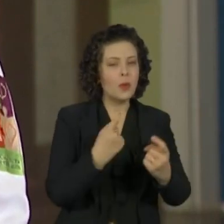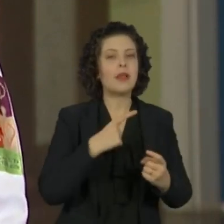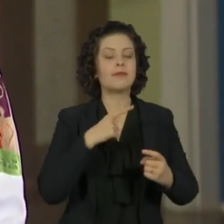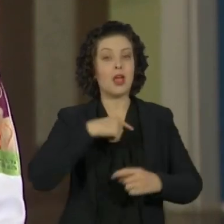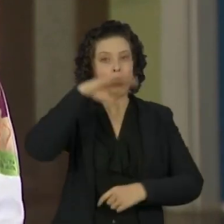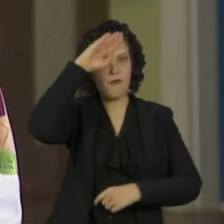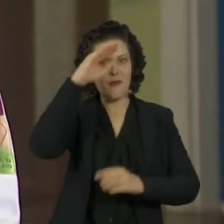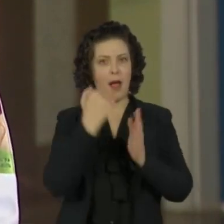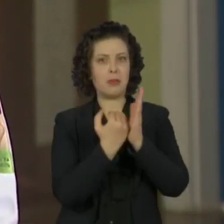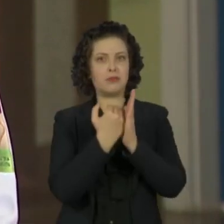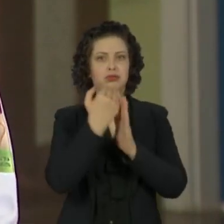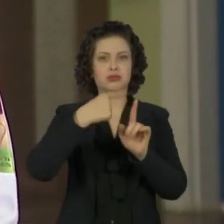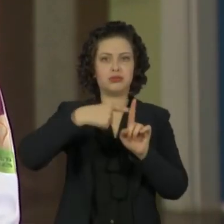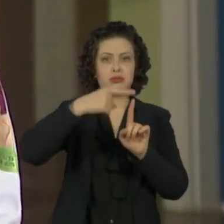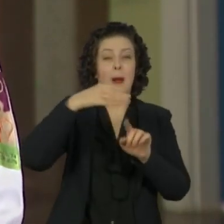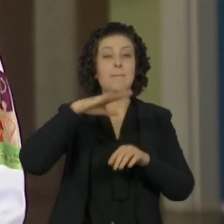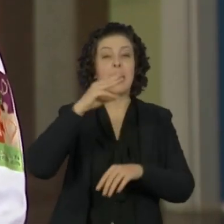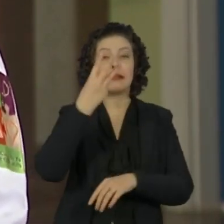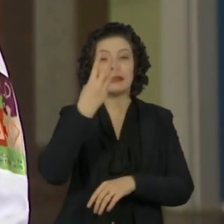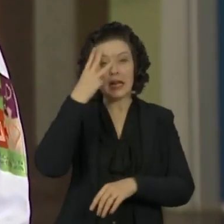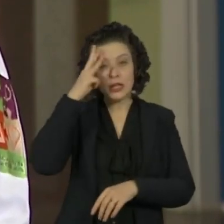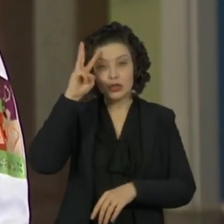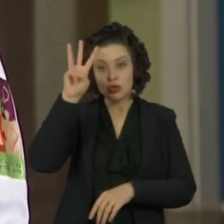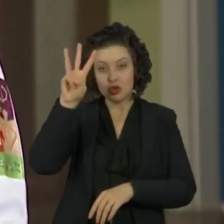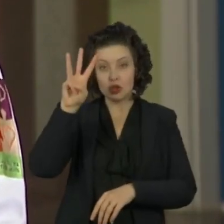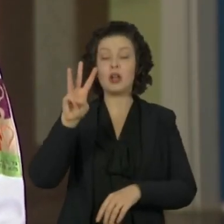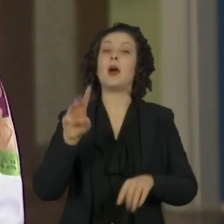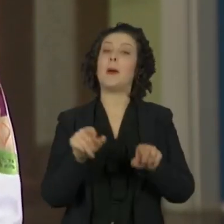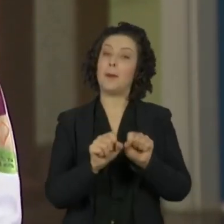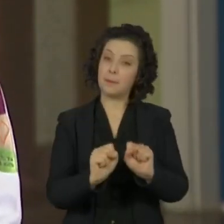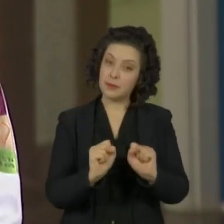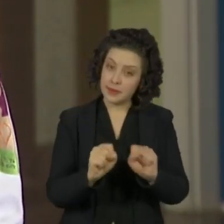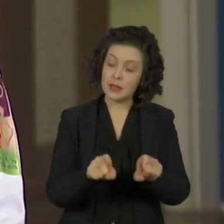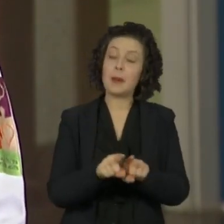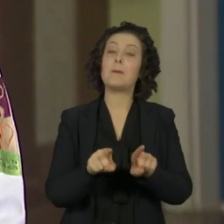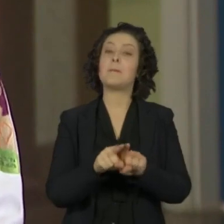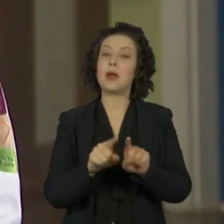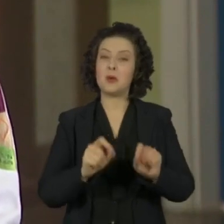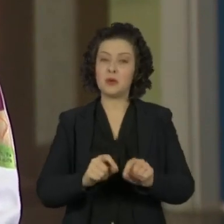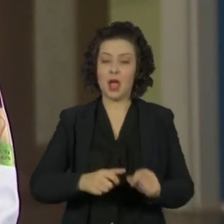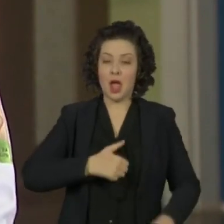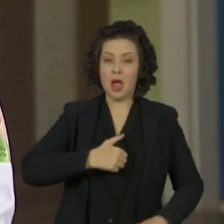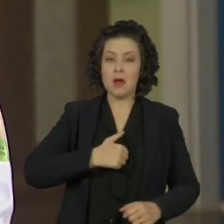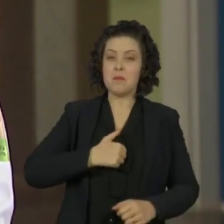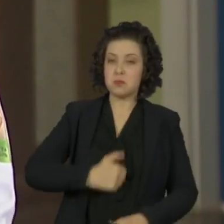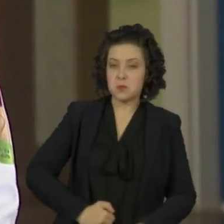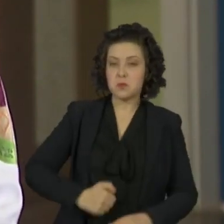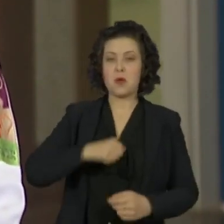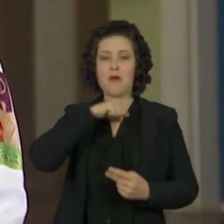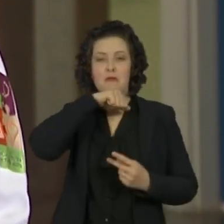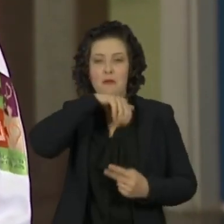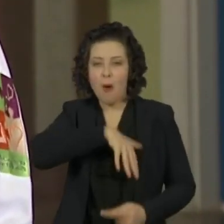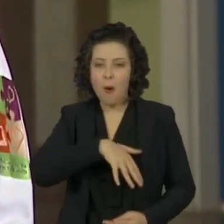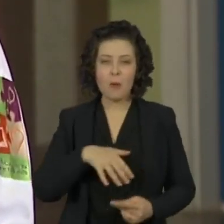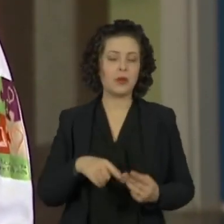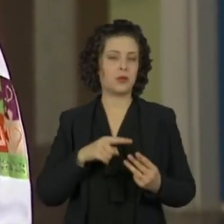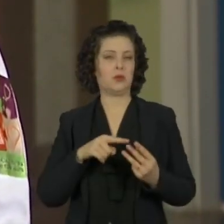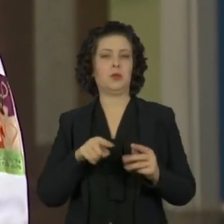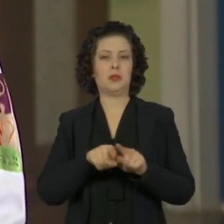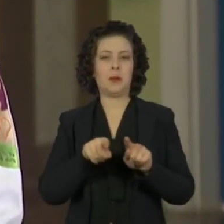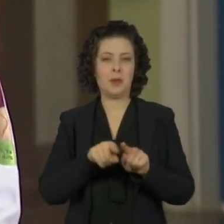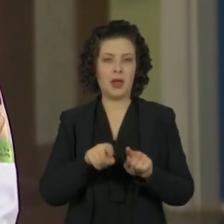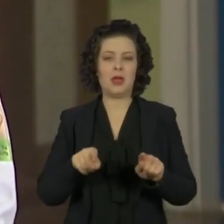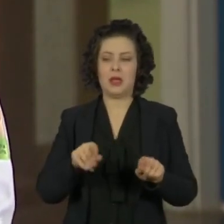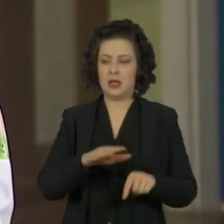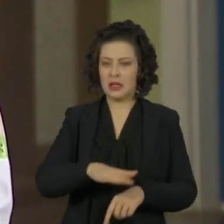que dura mais de 3 dias. Pode aparecer sintoma de diarreia, vômito, prostração,